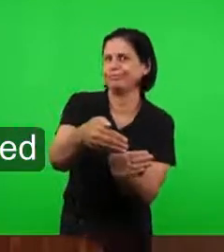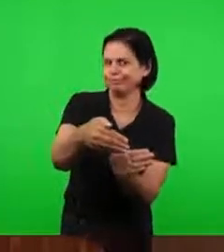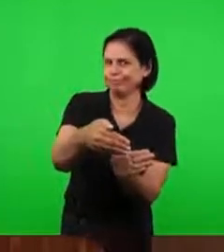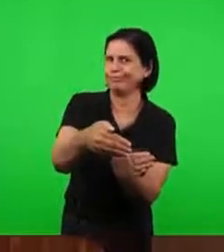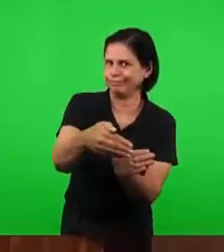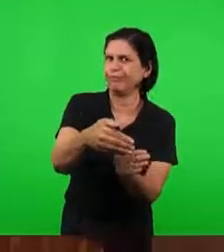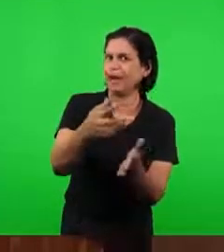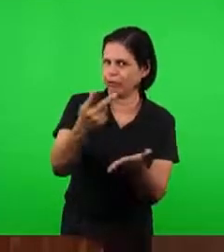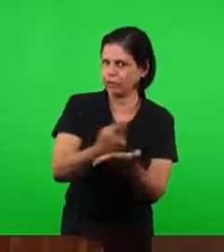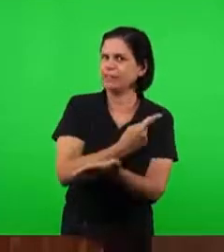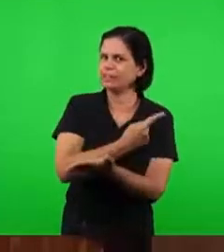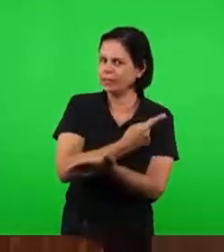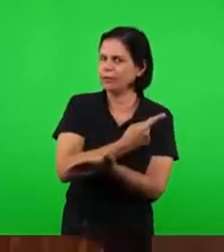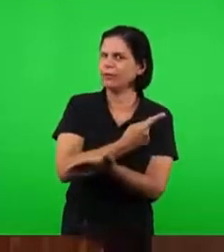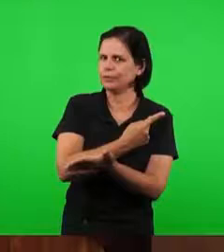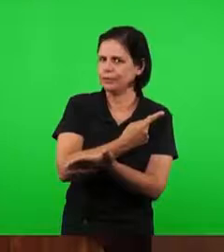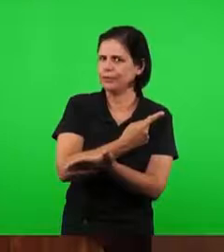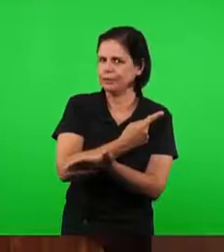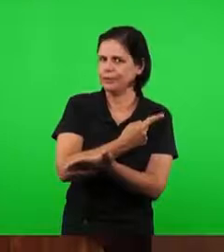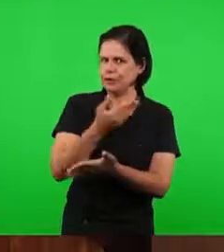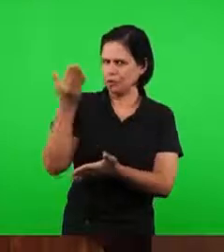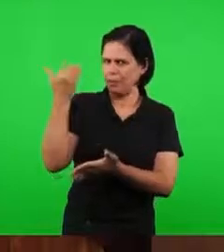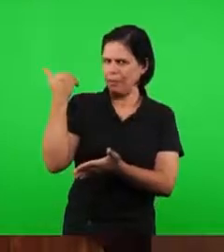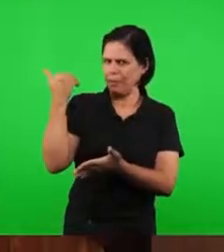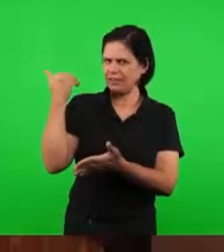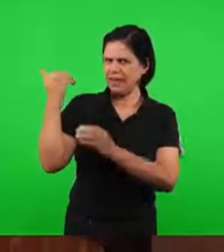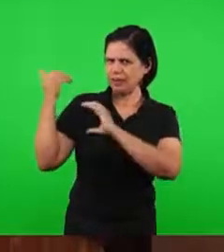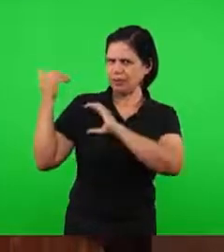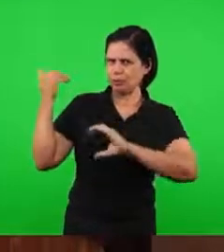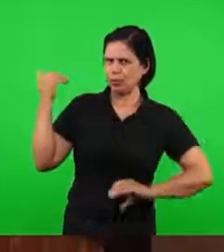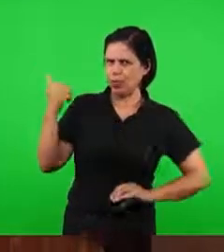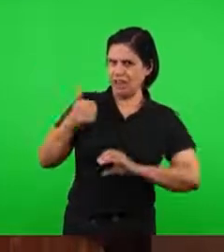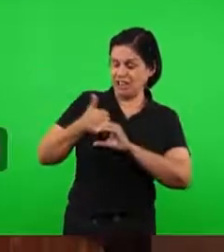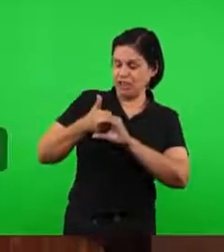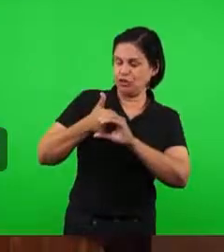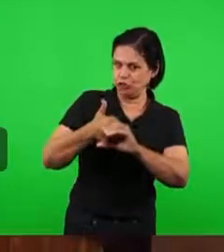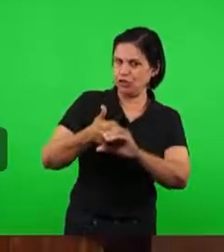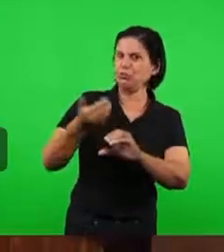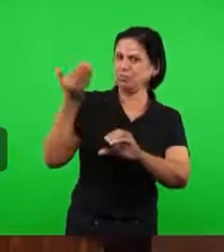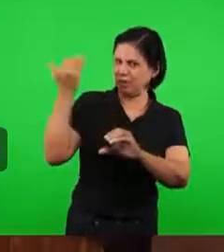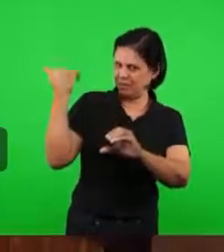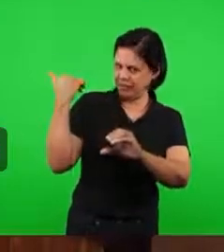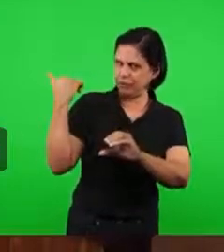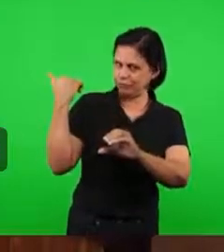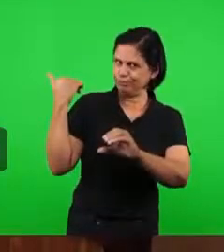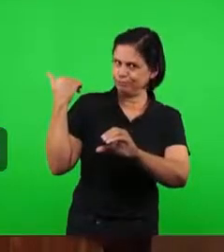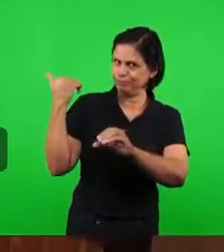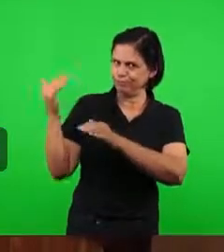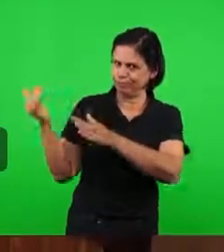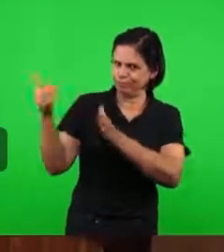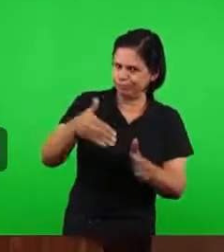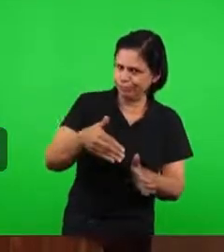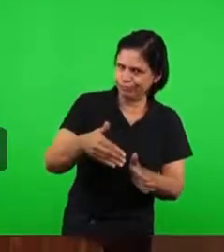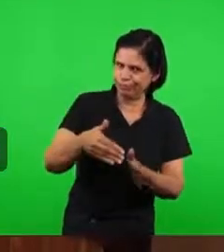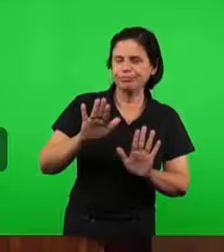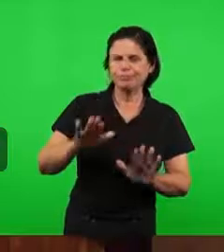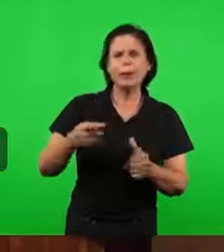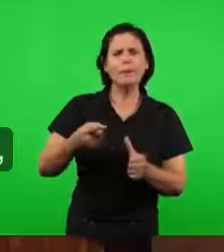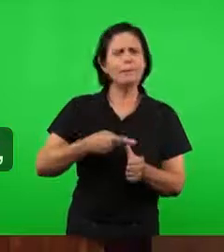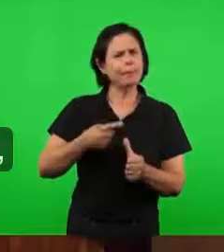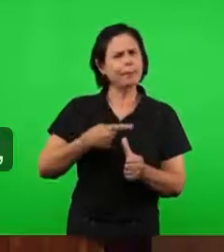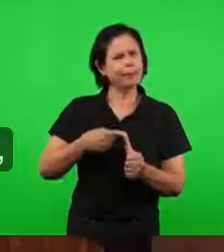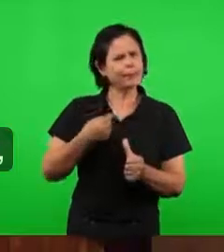ocorreu com o cristianismo em determinada época. Primeiramente, igreja era profética.